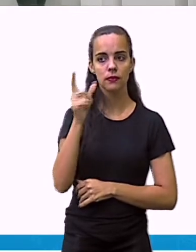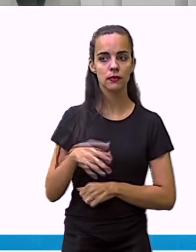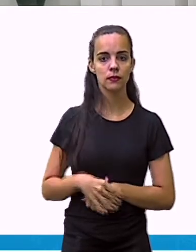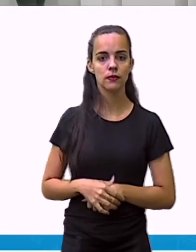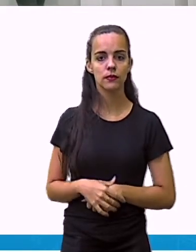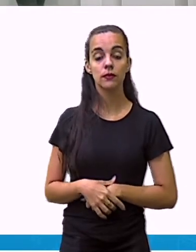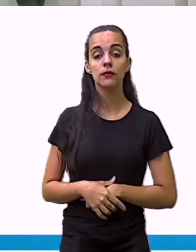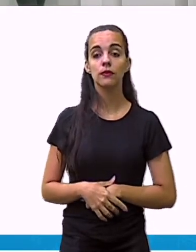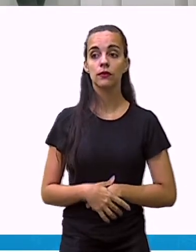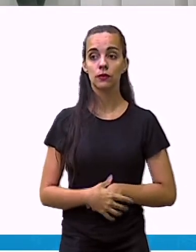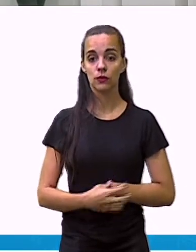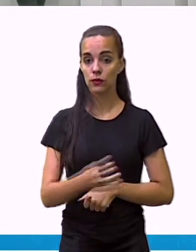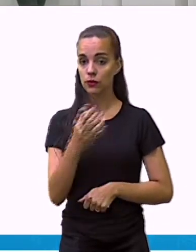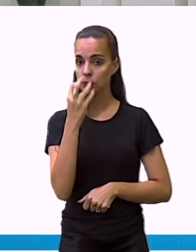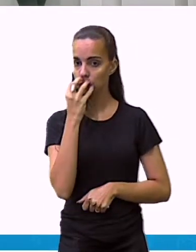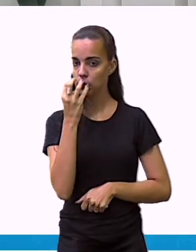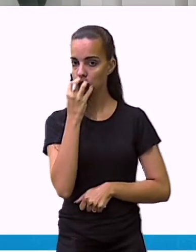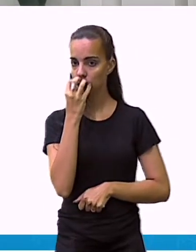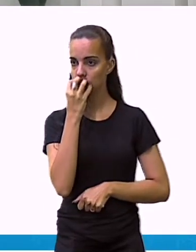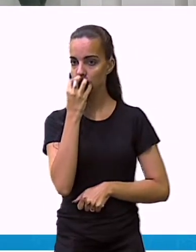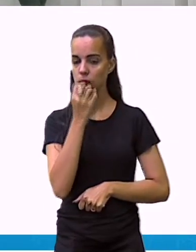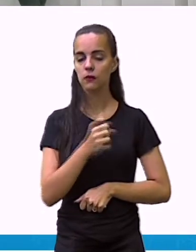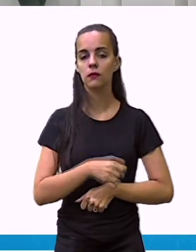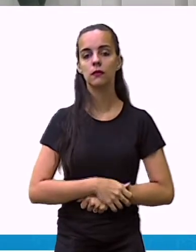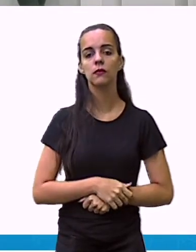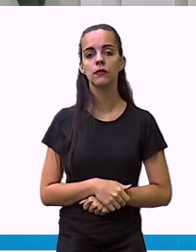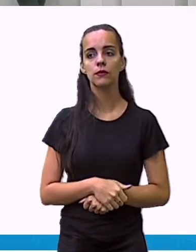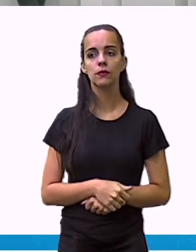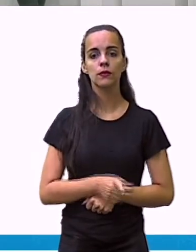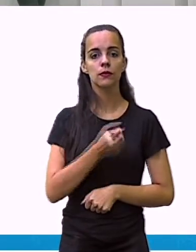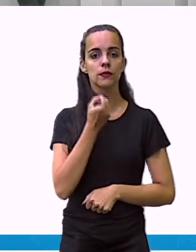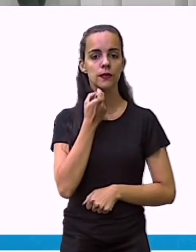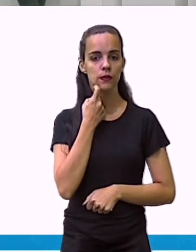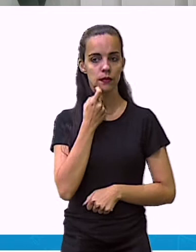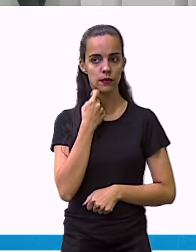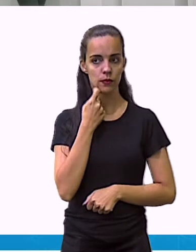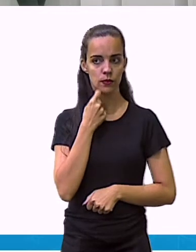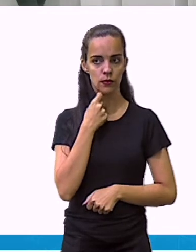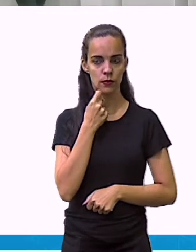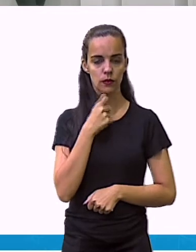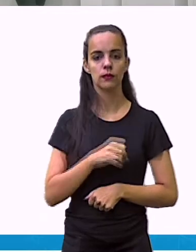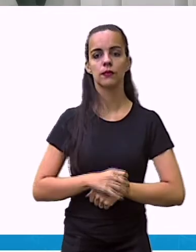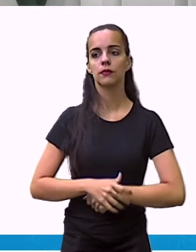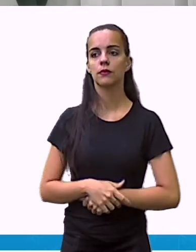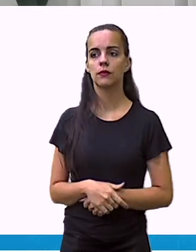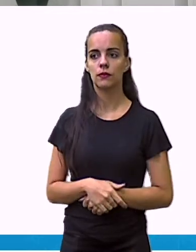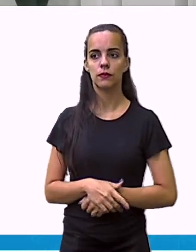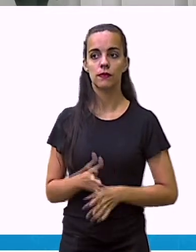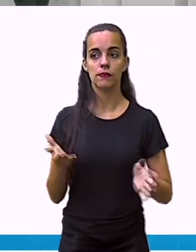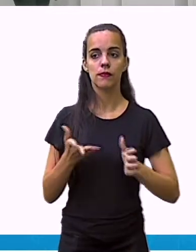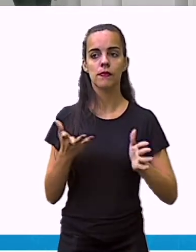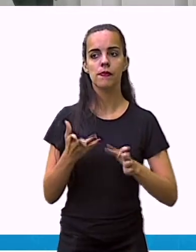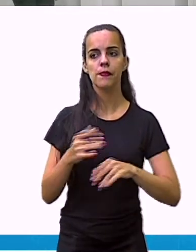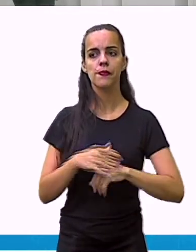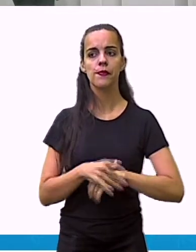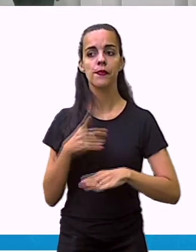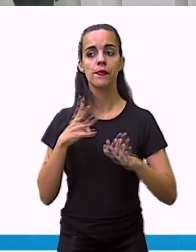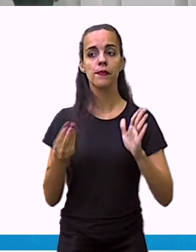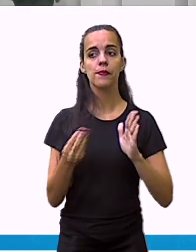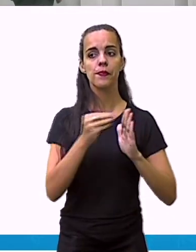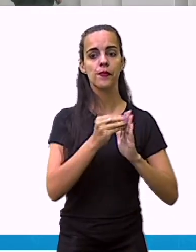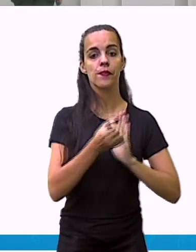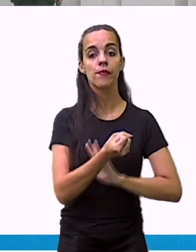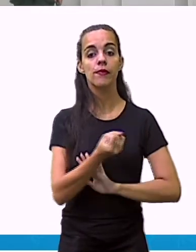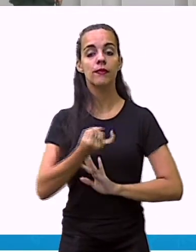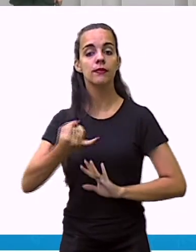o cachorro e o peixe. E agora, vamos colocar a